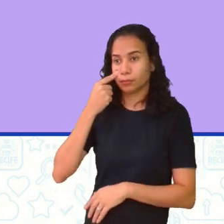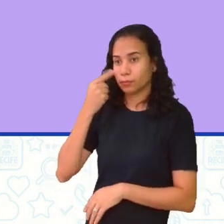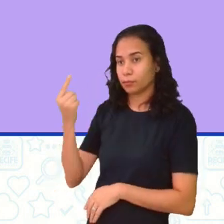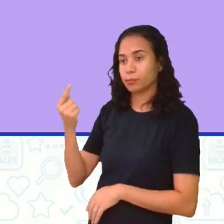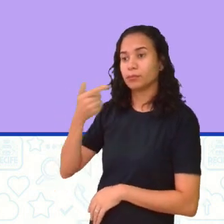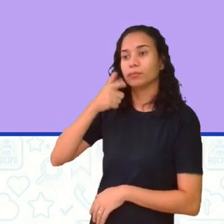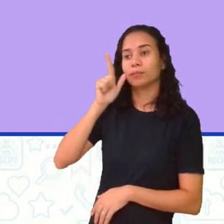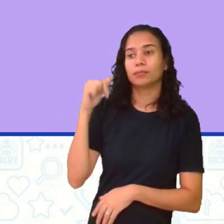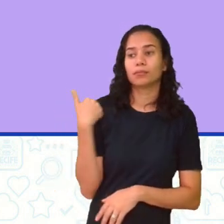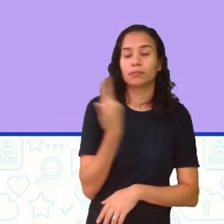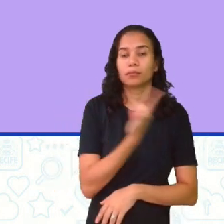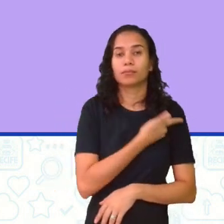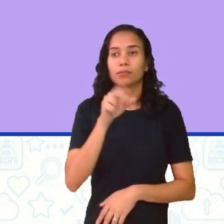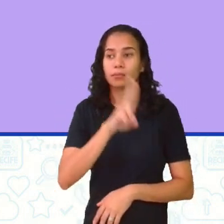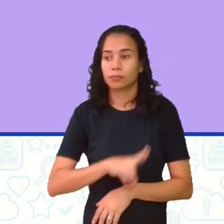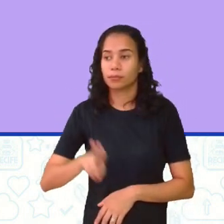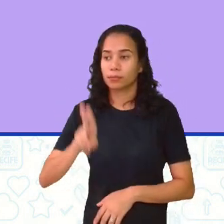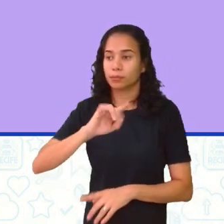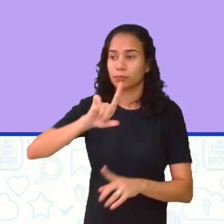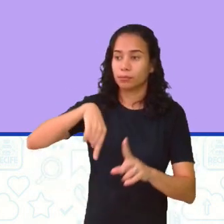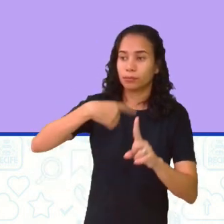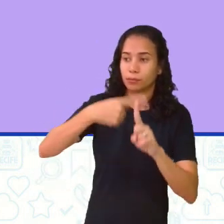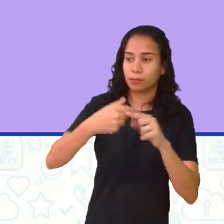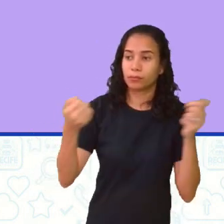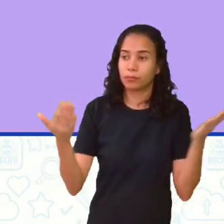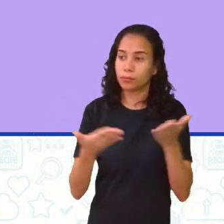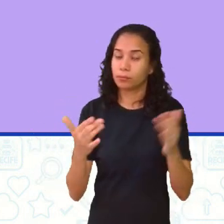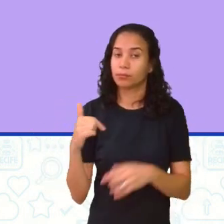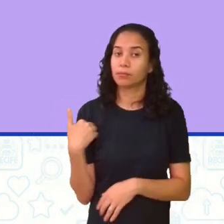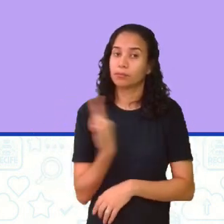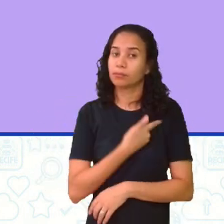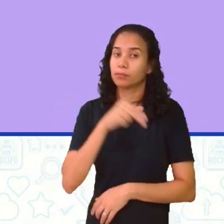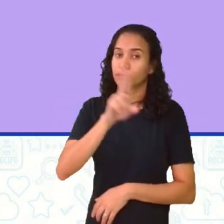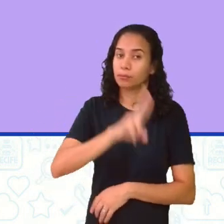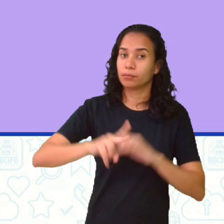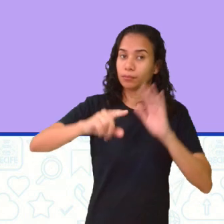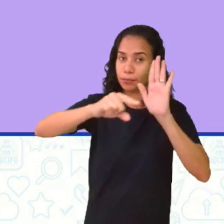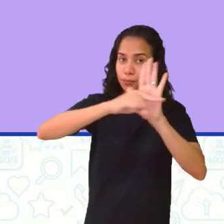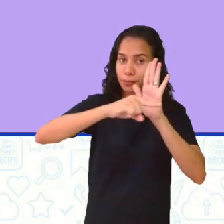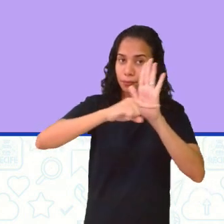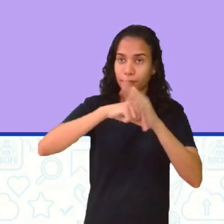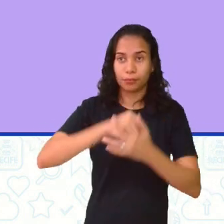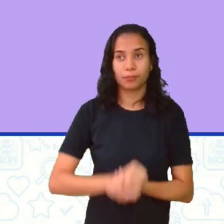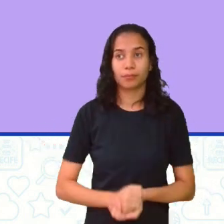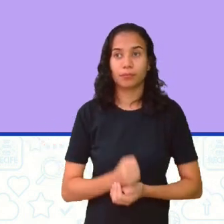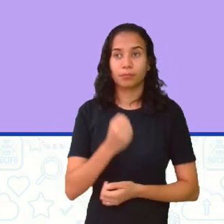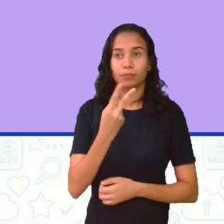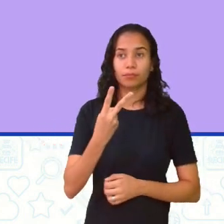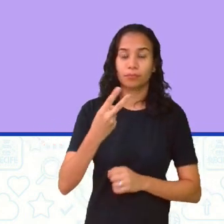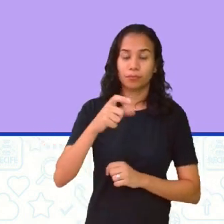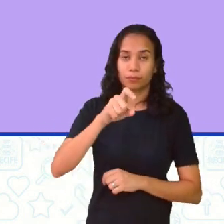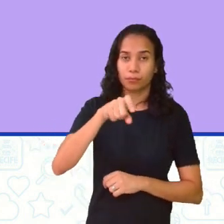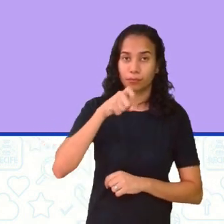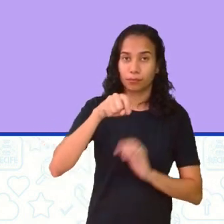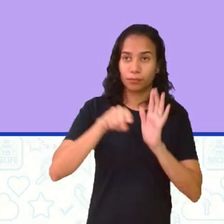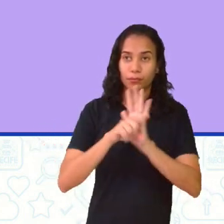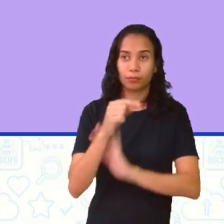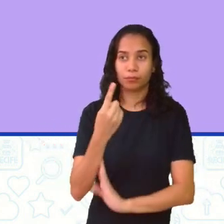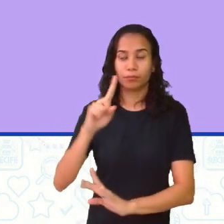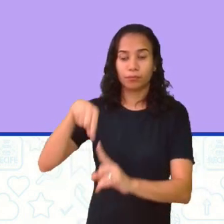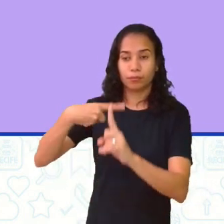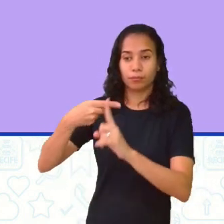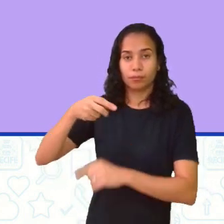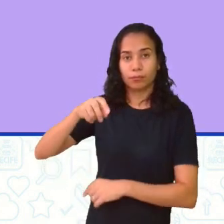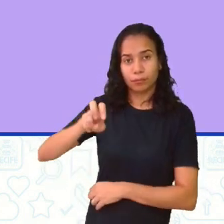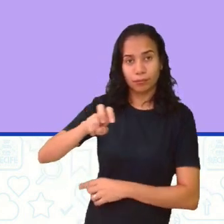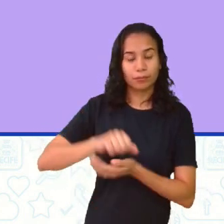ontem a gente trabalhou com 1 mais. Hoje a gente vai trabalhar com menos 2X menos 1 mais